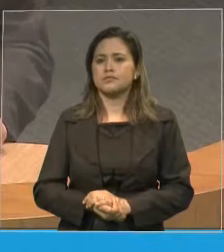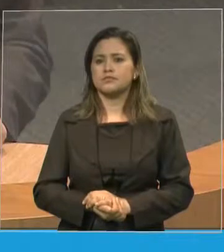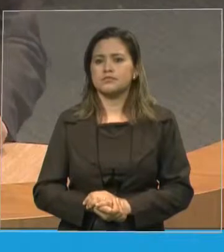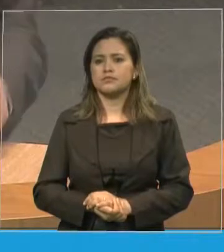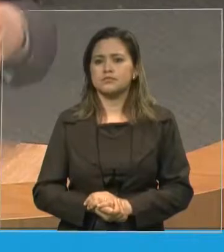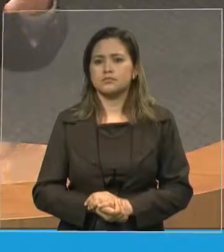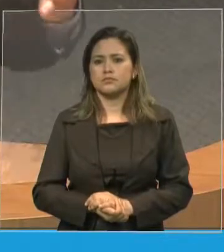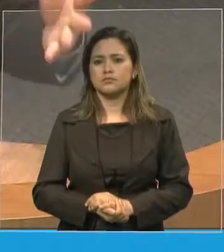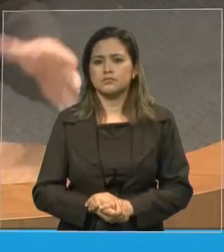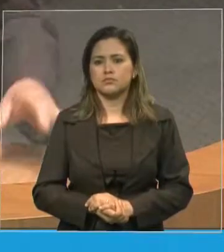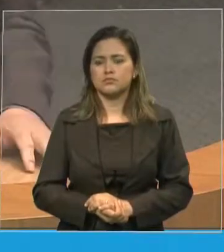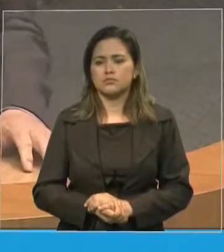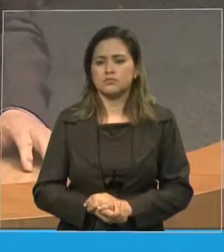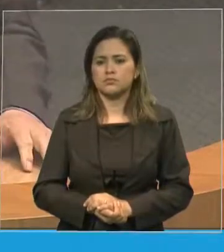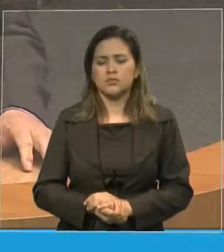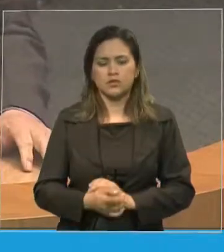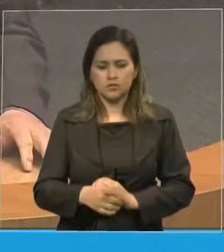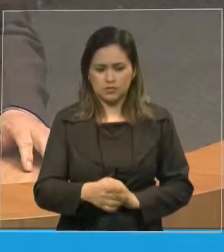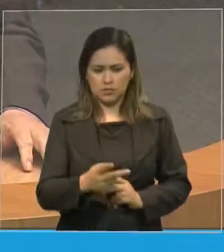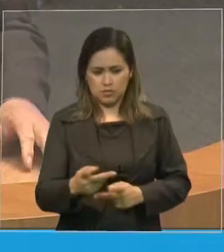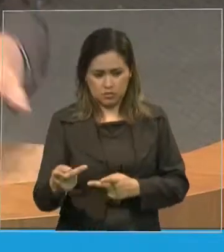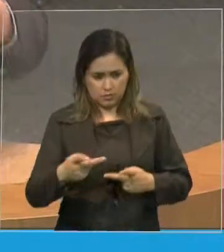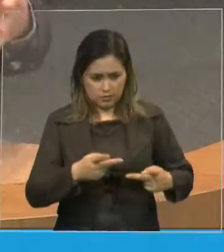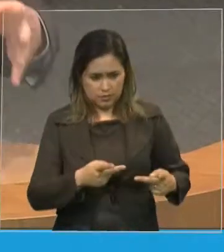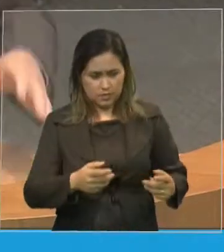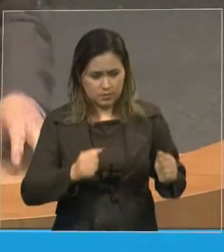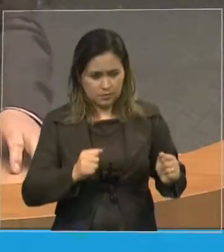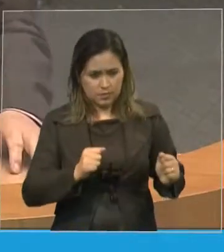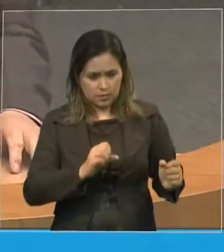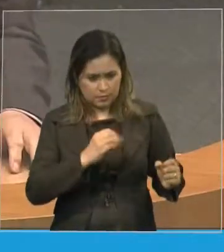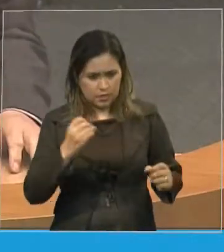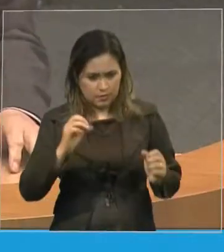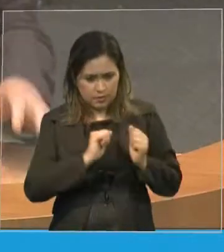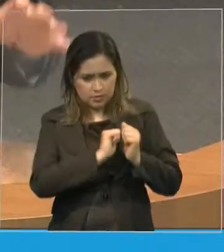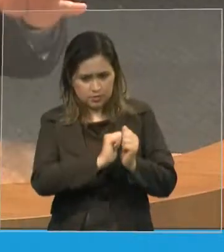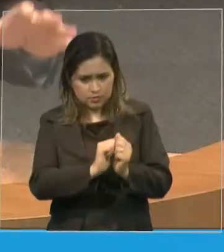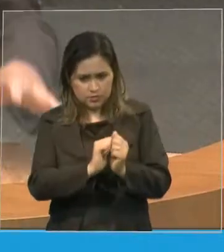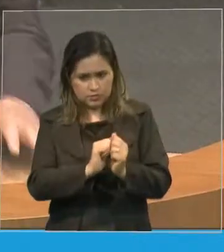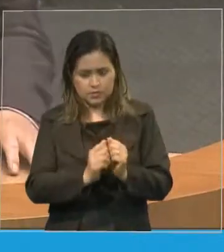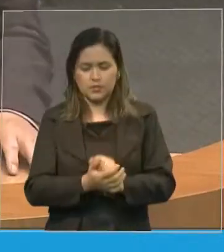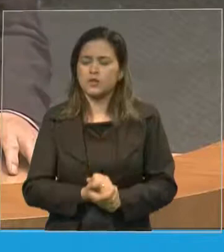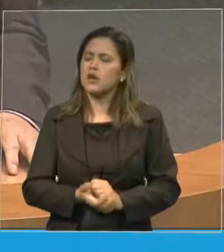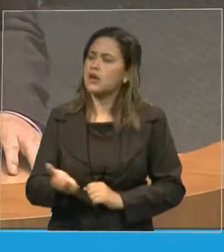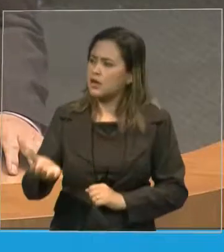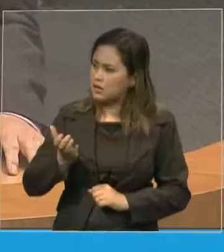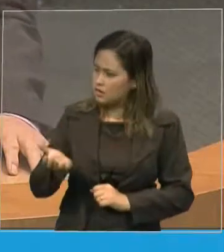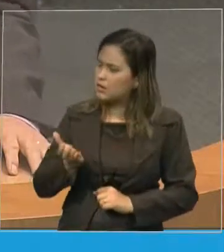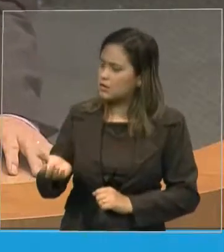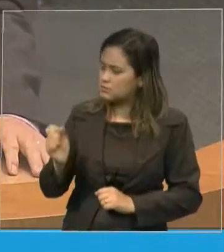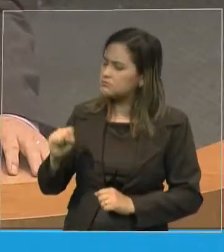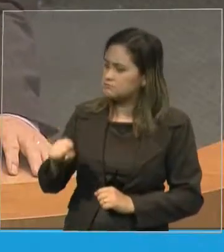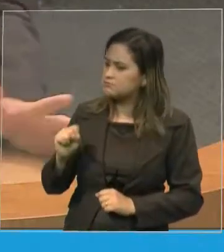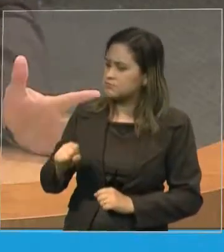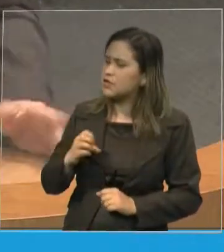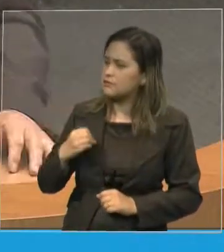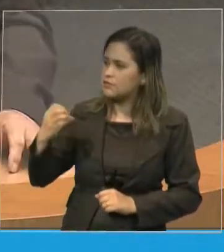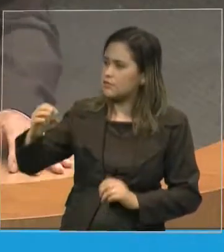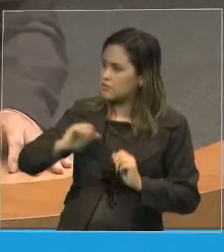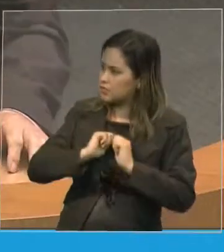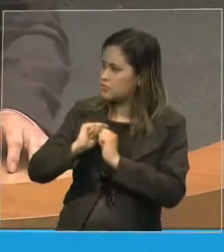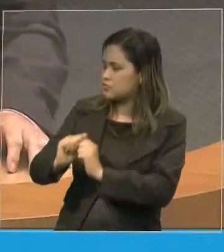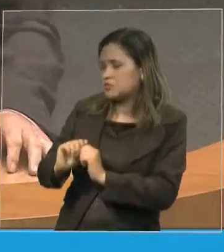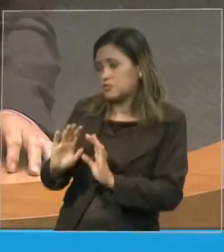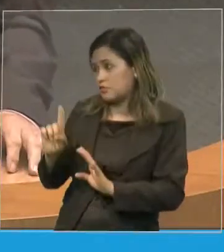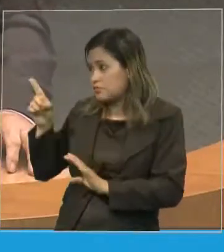para o pastor se ele queria viajar com ele ele disse sim eu quero viajar tudo pago